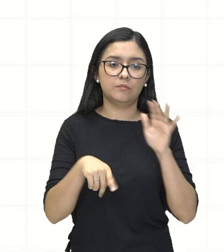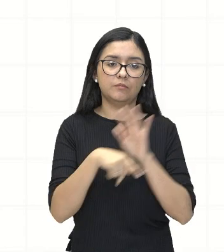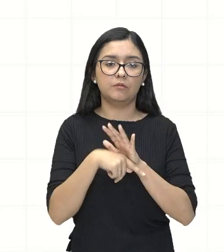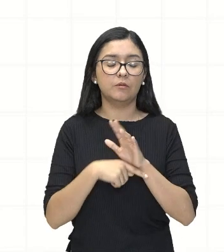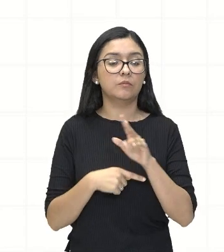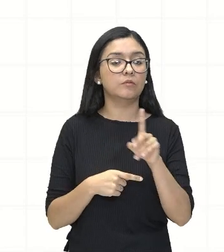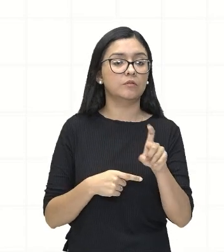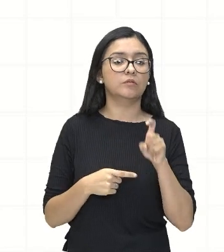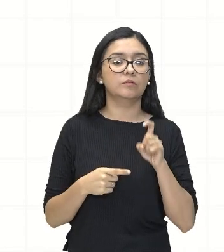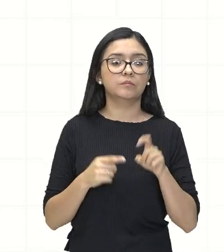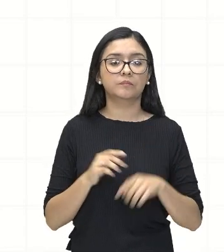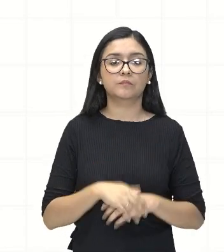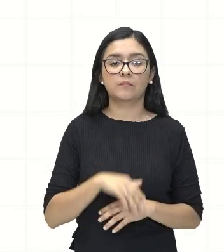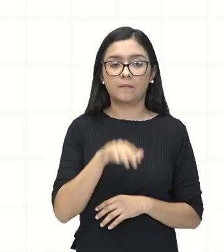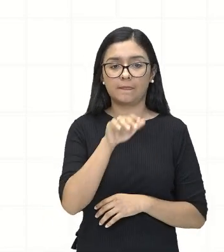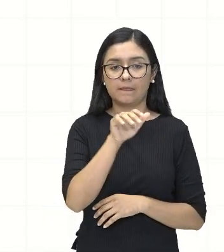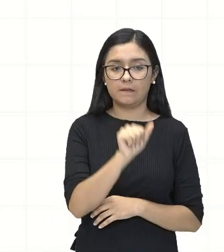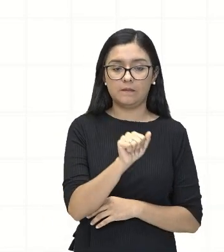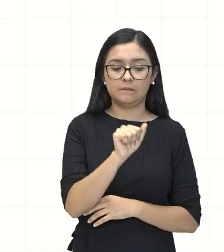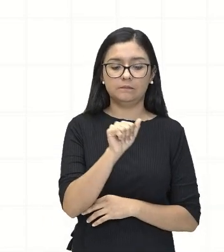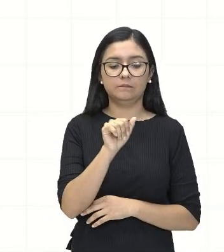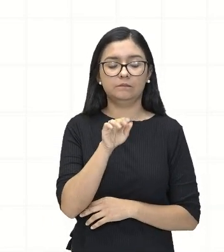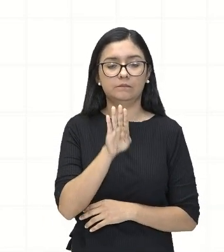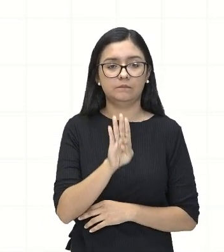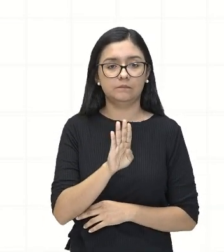A, B e C